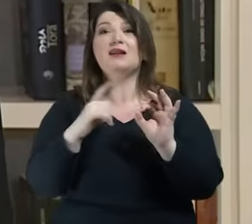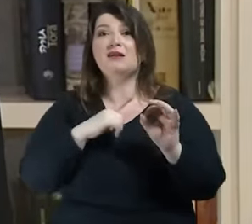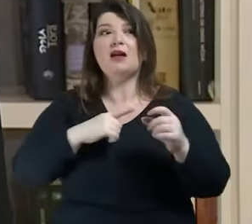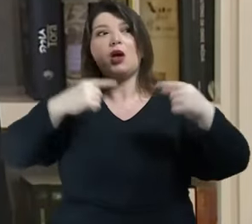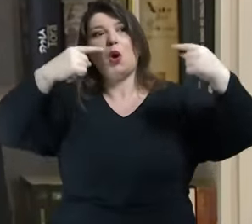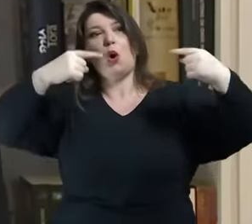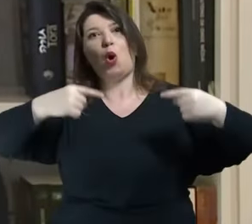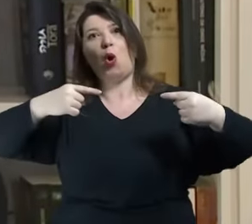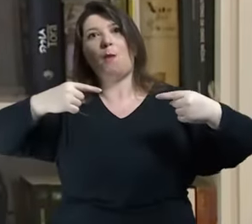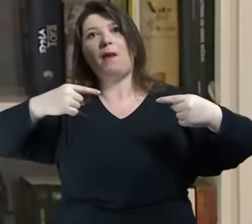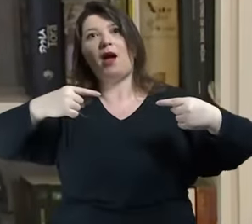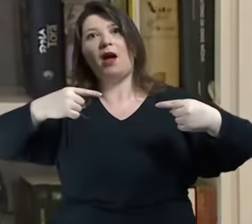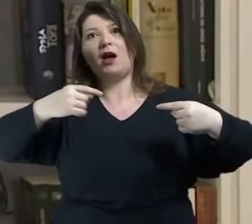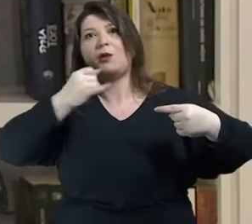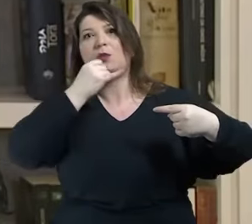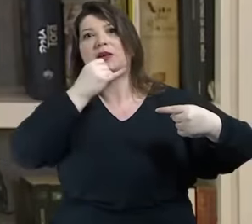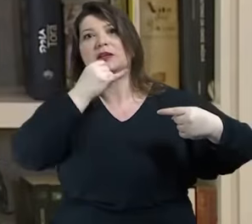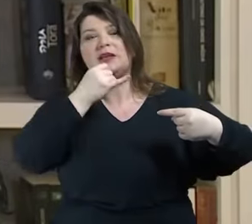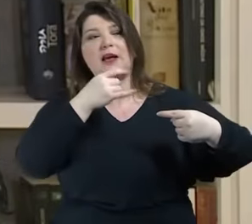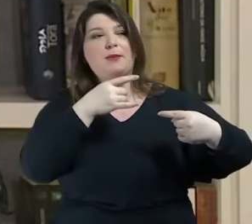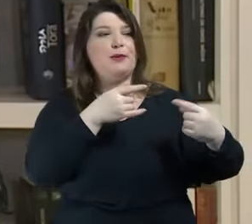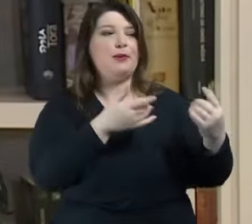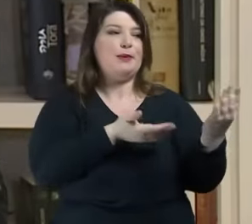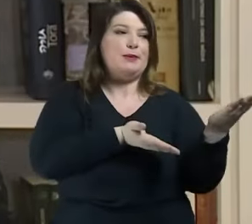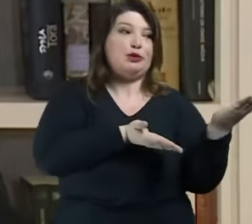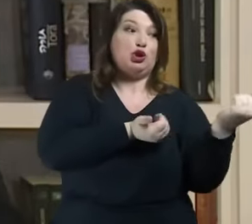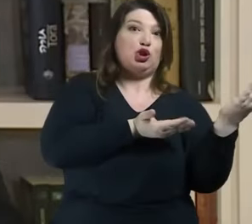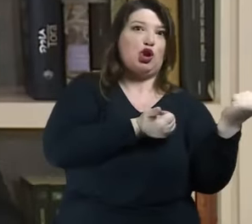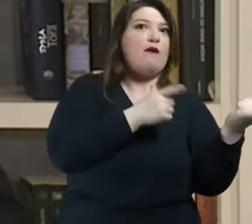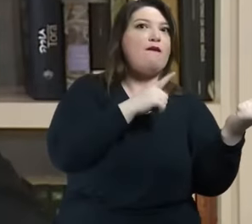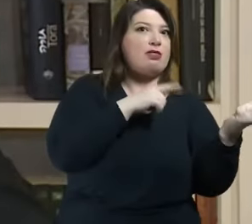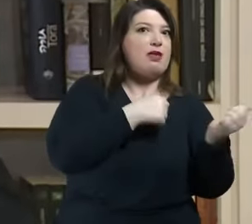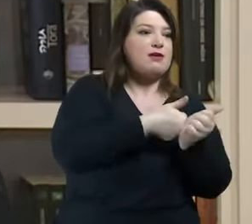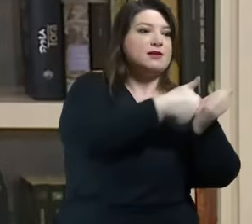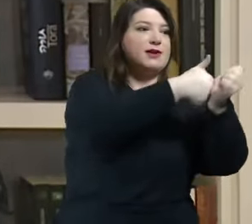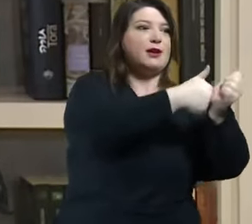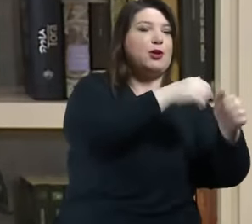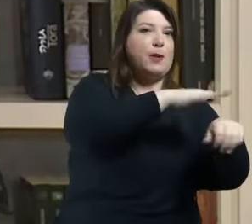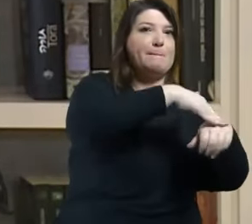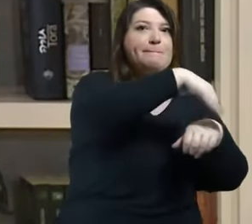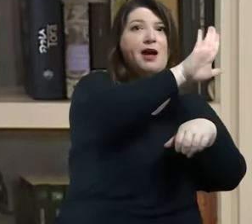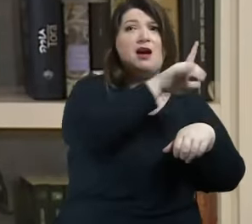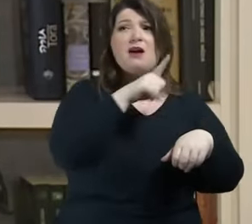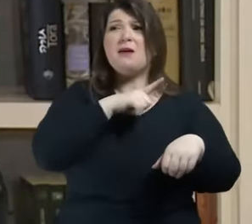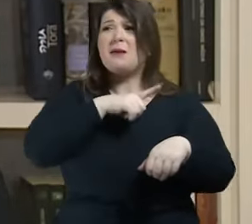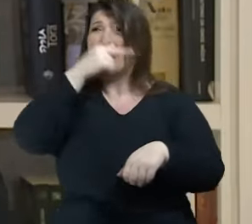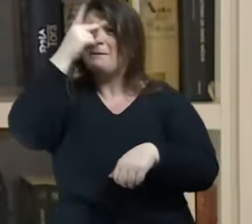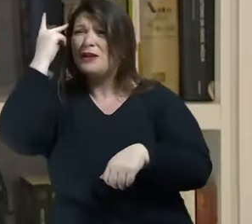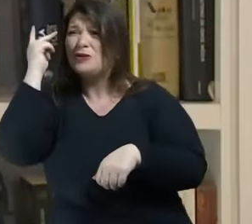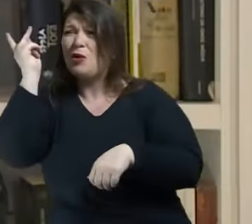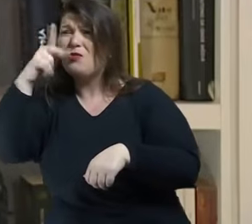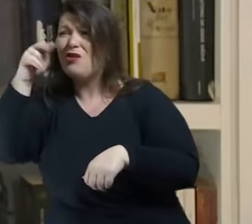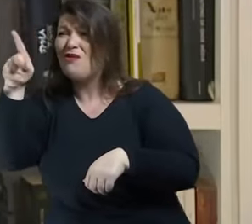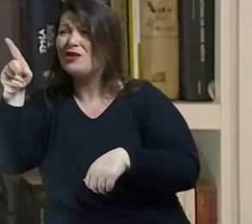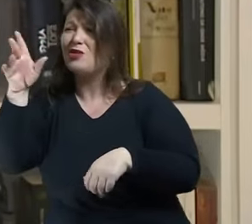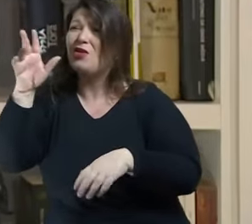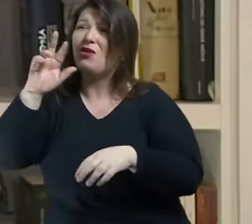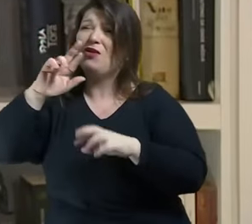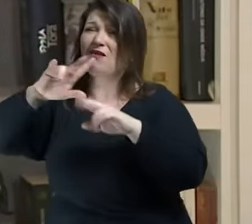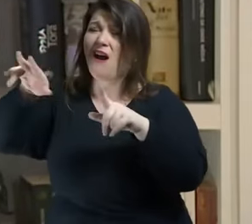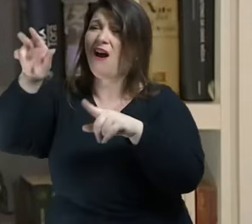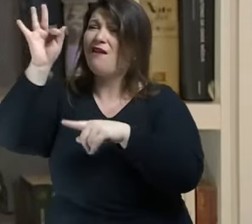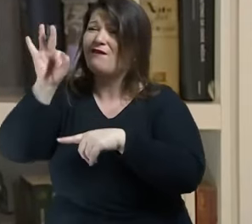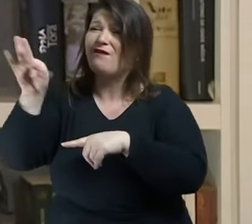seguidores de influencers mais jovens que dominam mais a moeda do momento que é a capacidade de